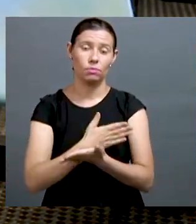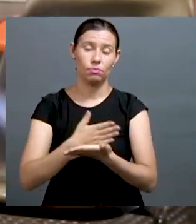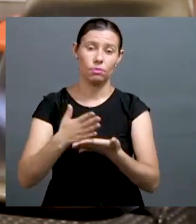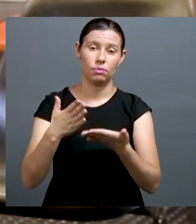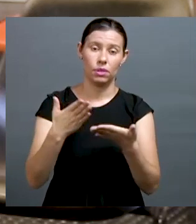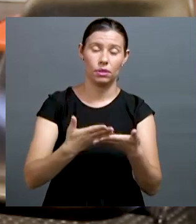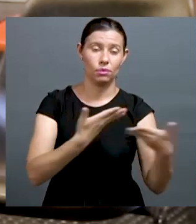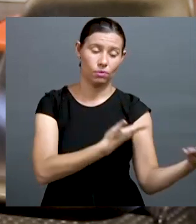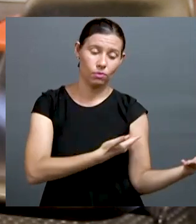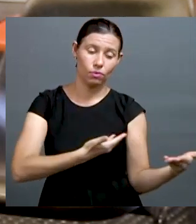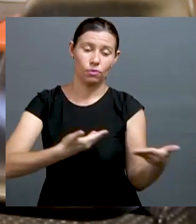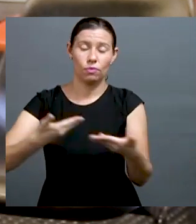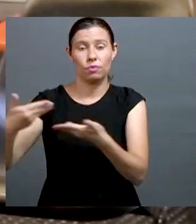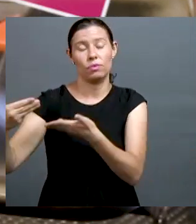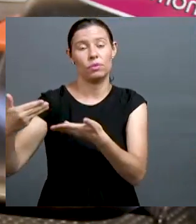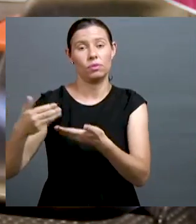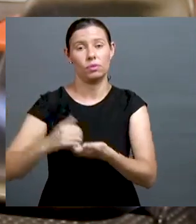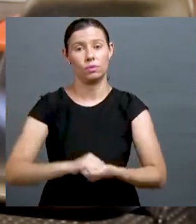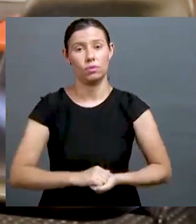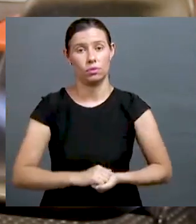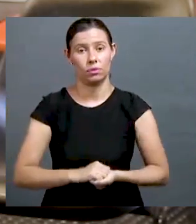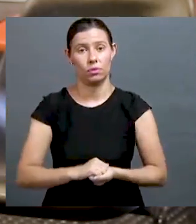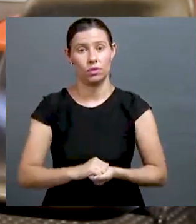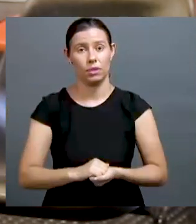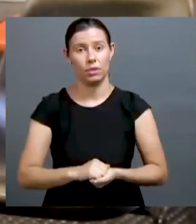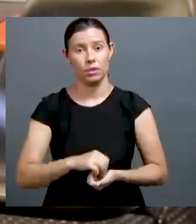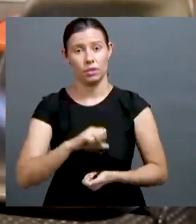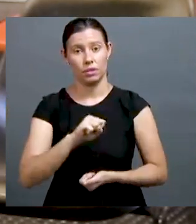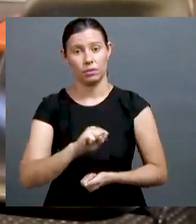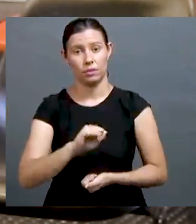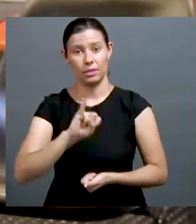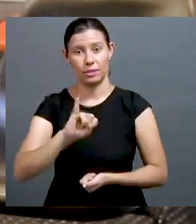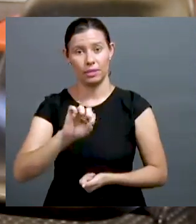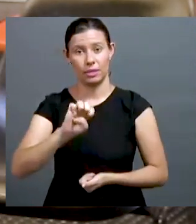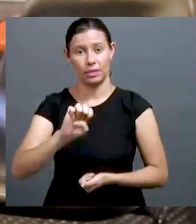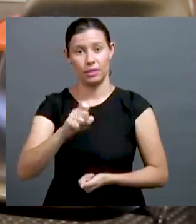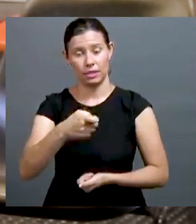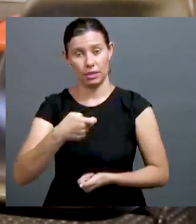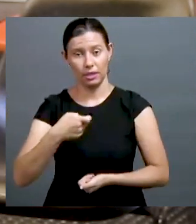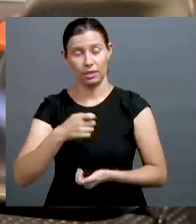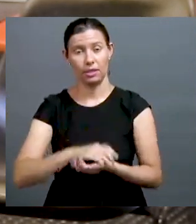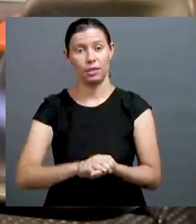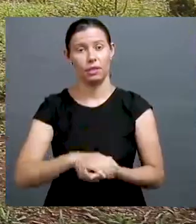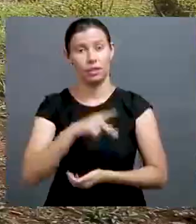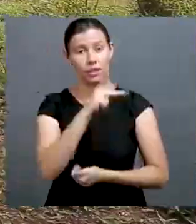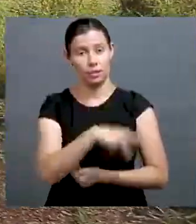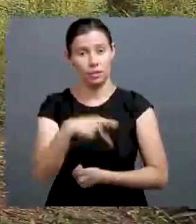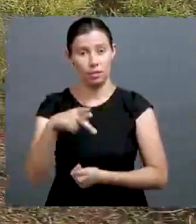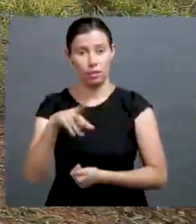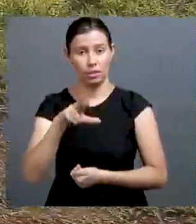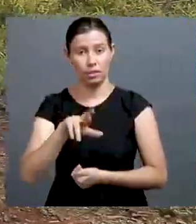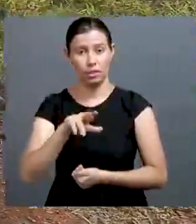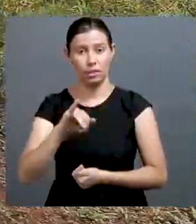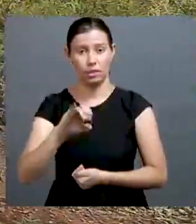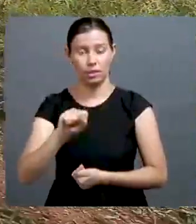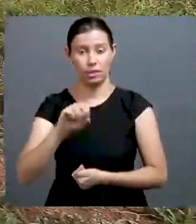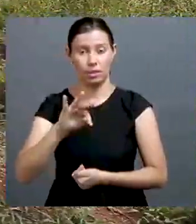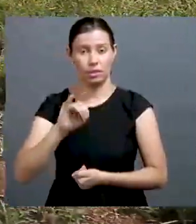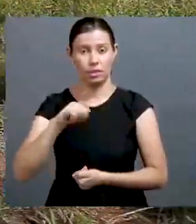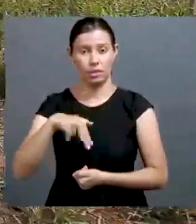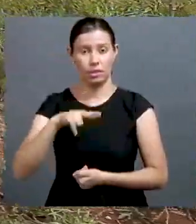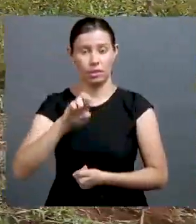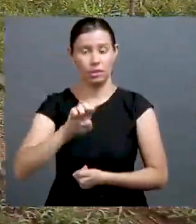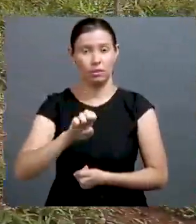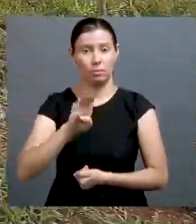A gente recebeu, a princípio, lá no começo, gente recebeu o convite do CIEPS, UFU, né,